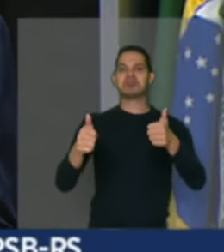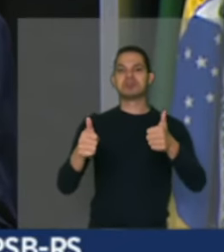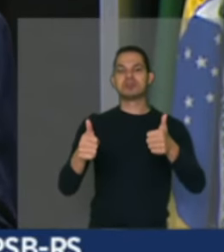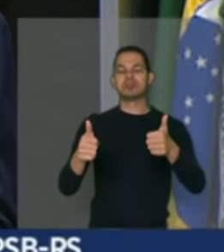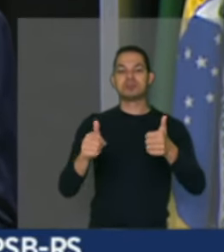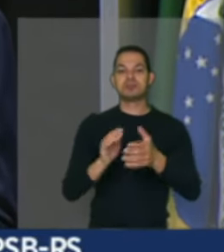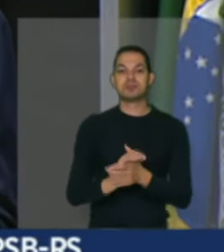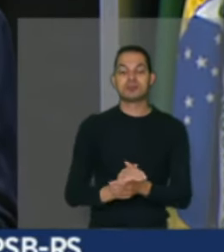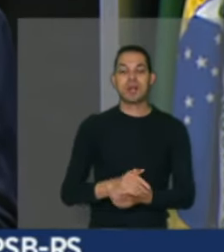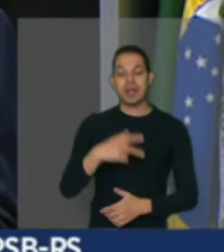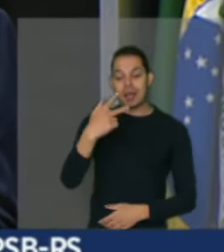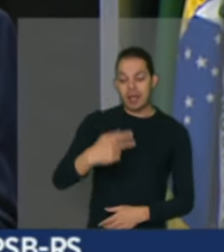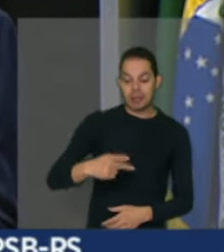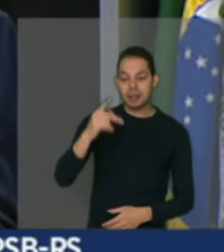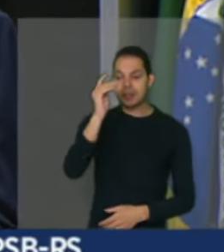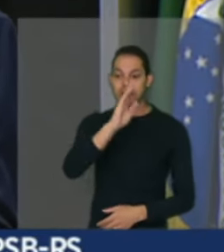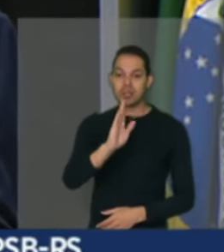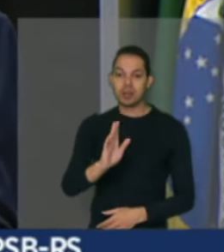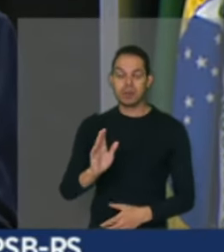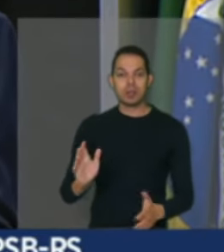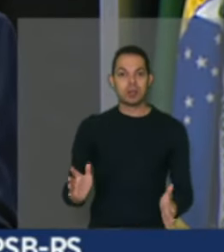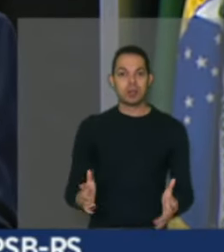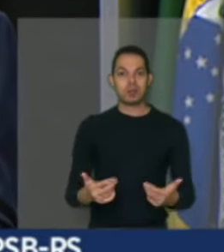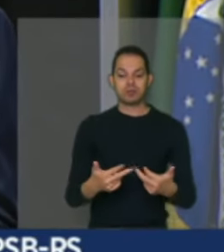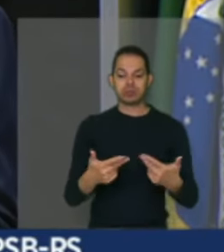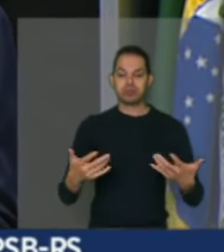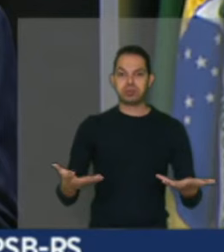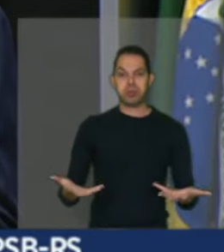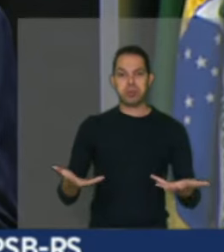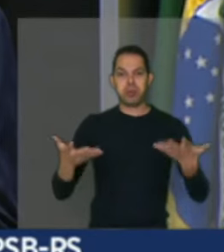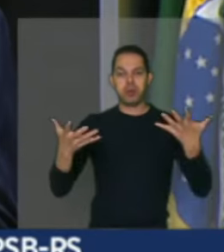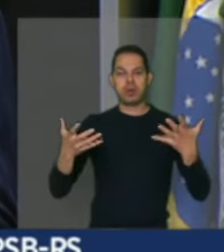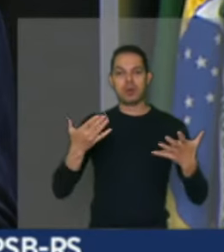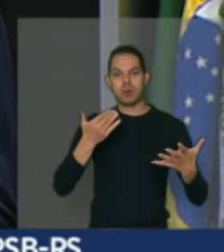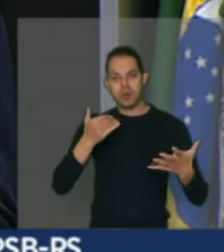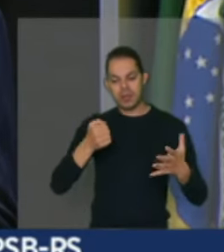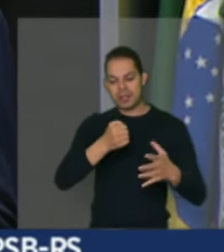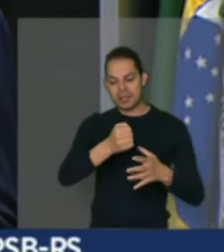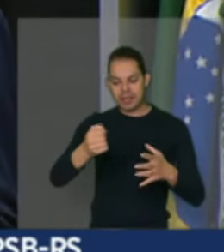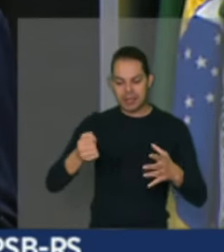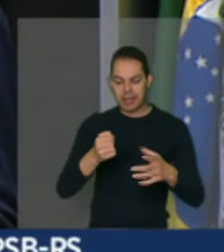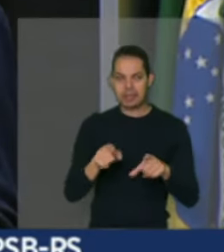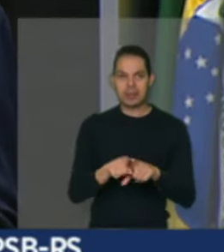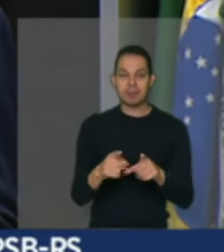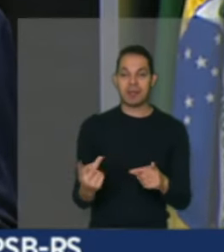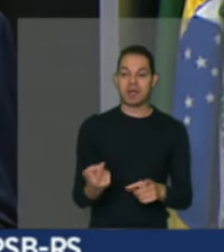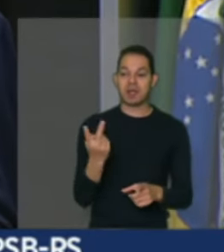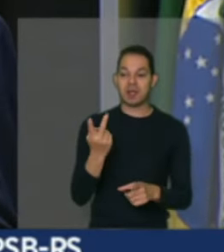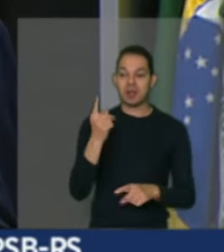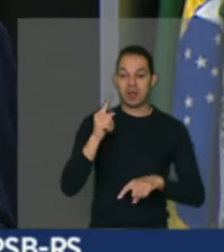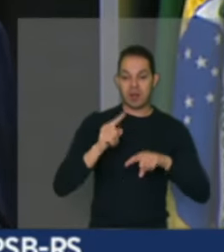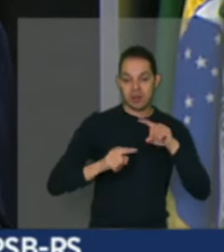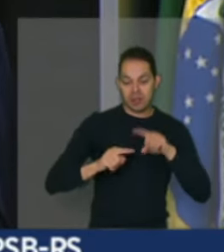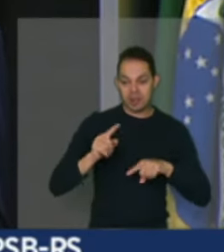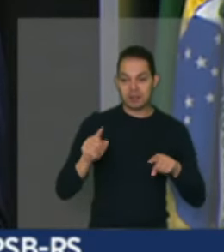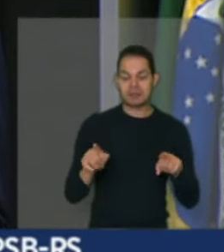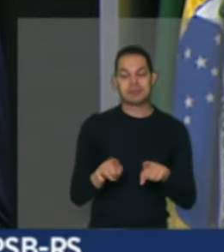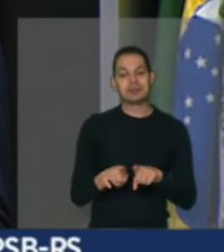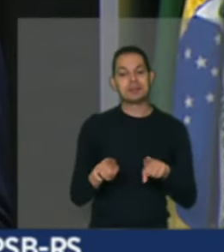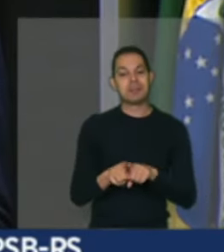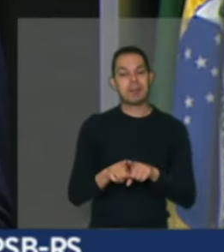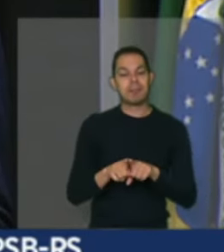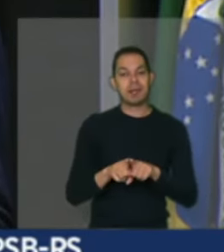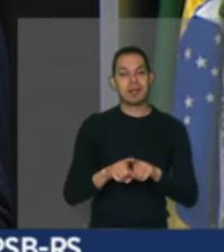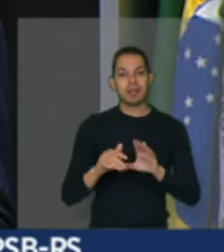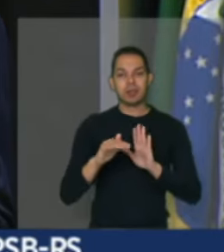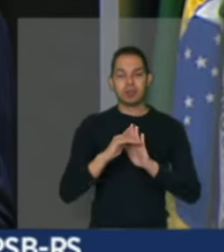riqueza do Brasil passa também pela sua culinária e pela valorização dos produtos e das receitas locais.